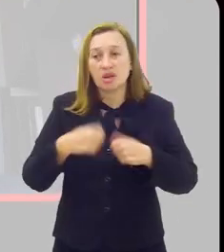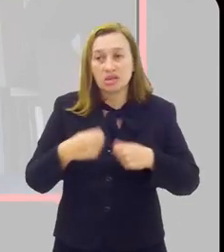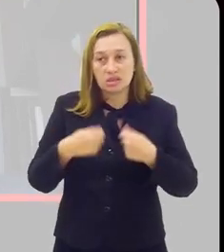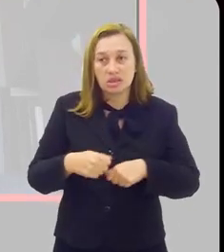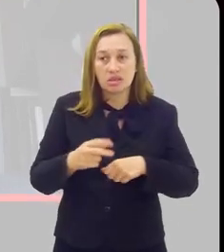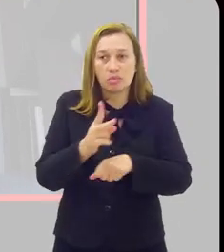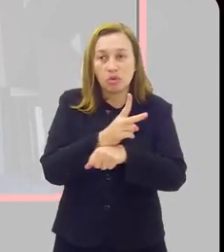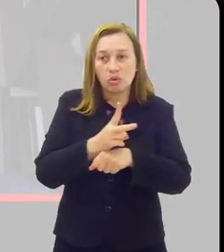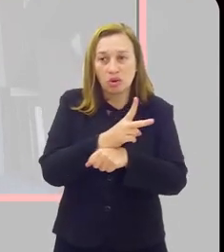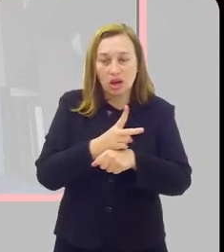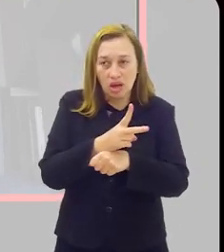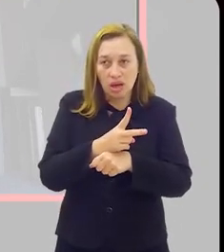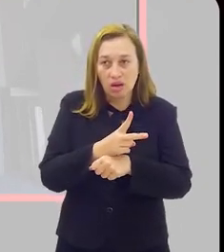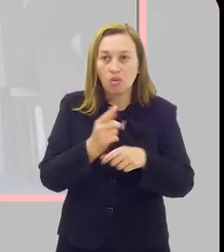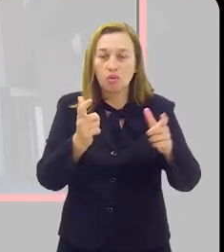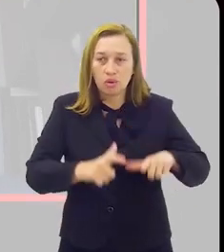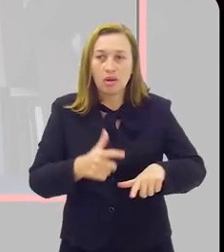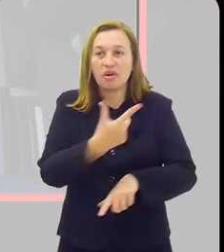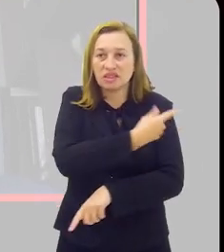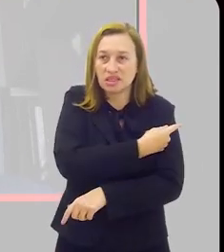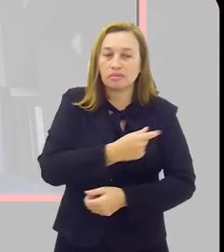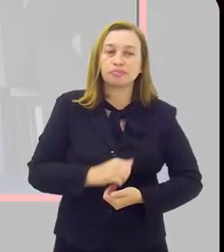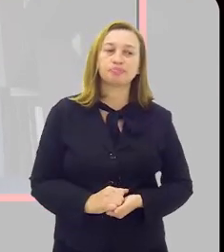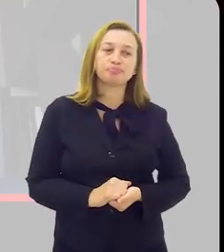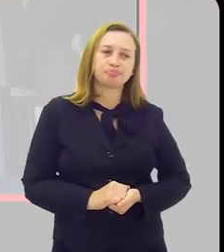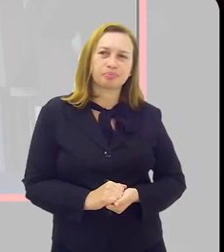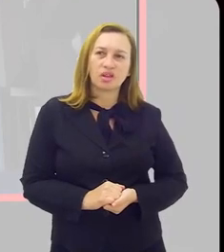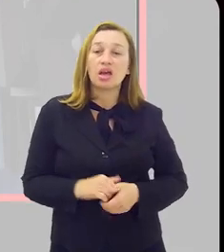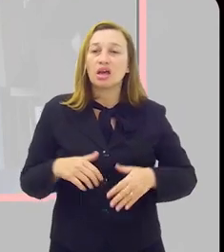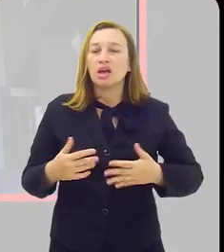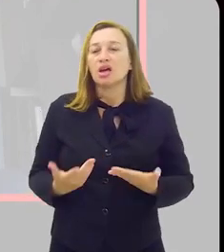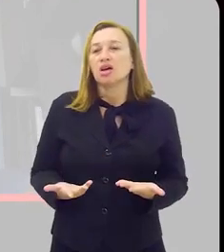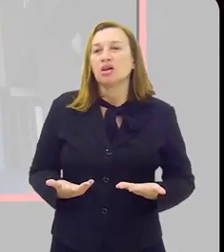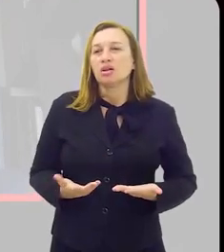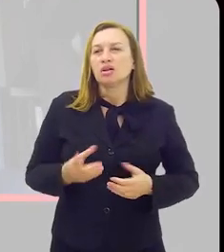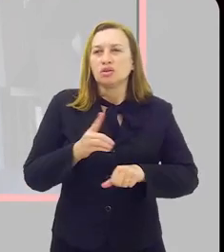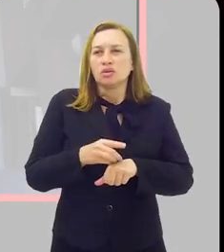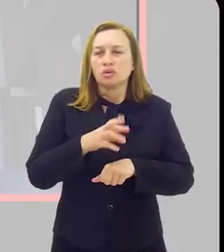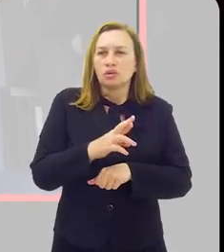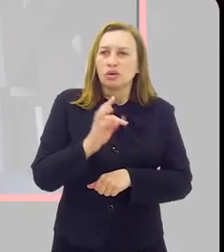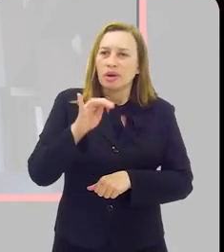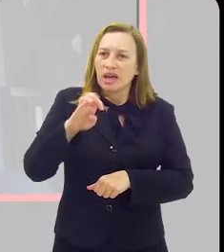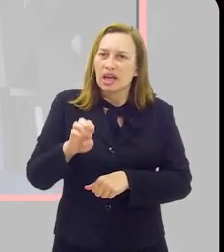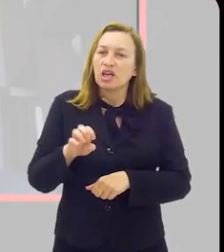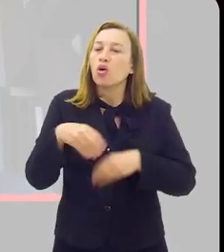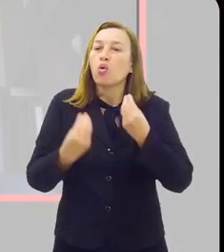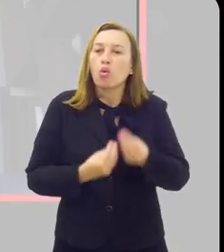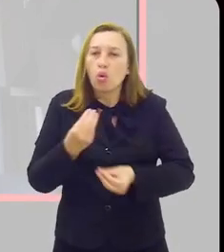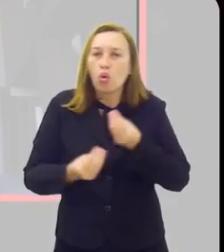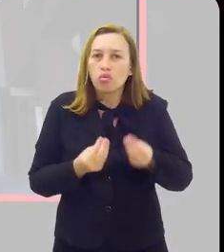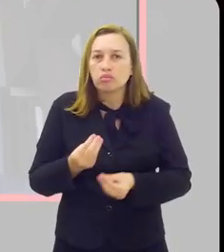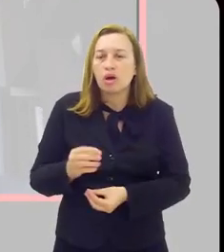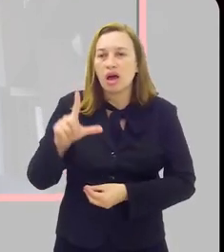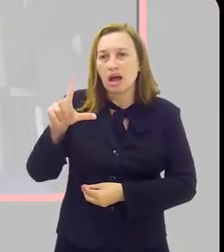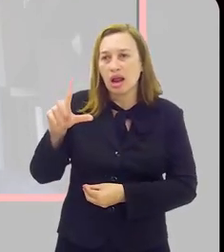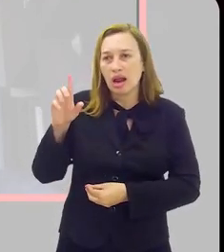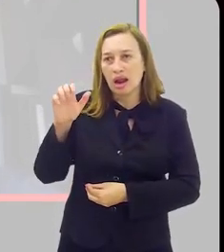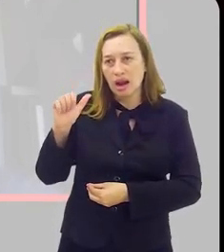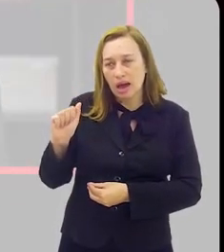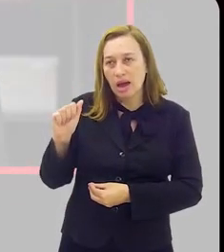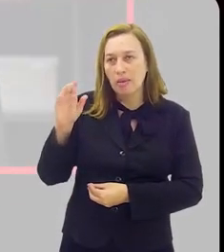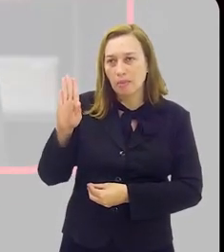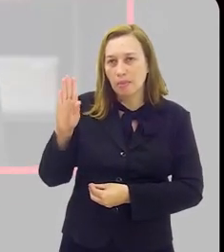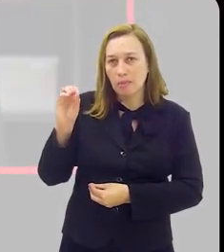o local para vacinação. Doutora Margareth, como que os laboratórios estão se preparando, né?